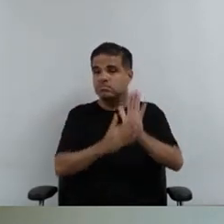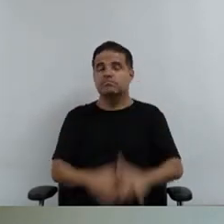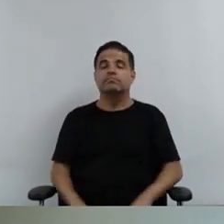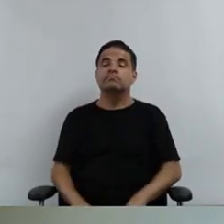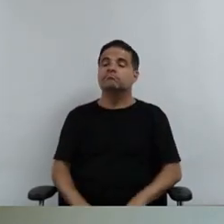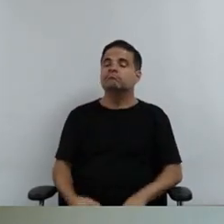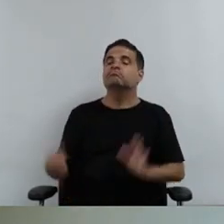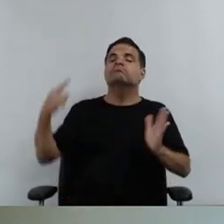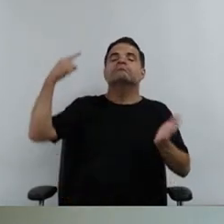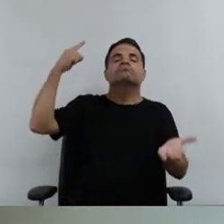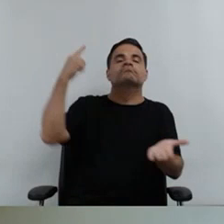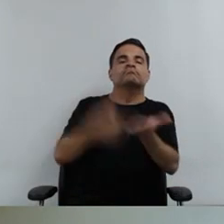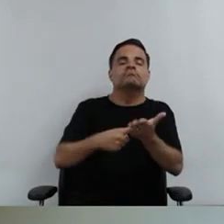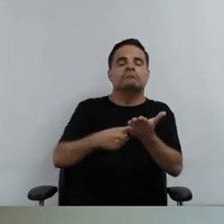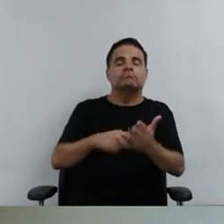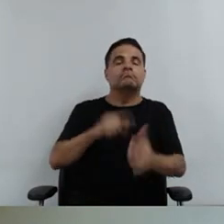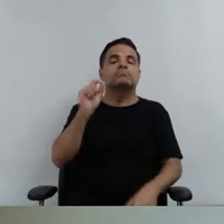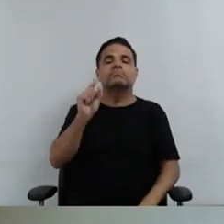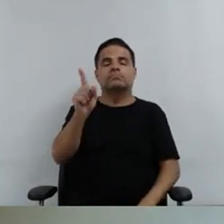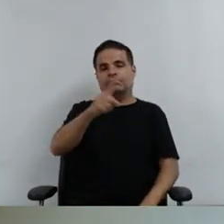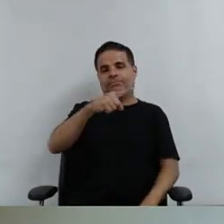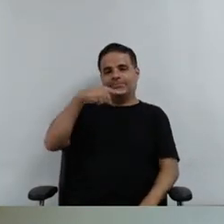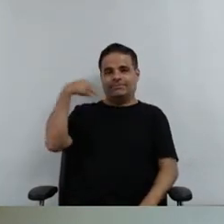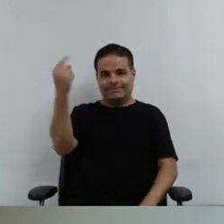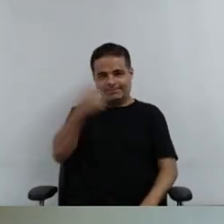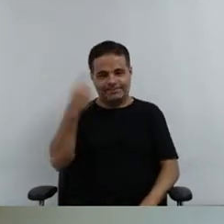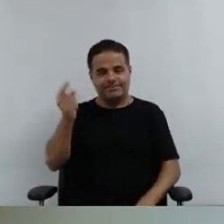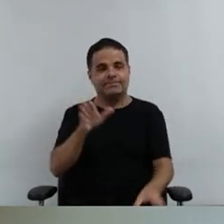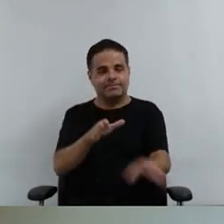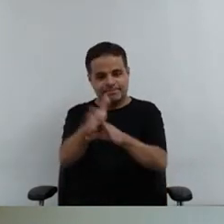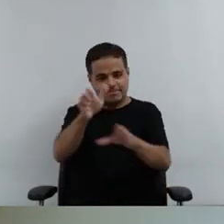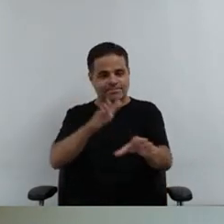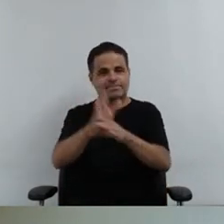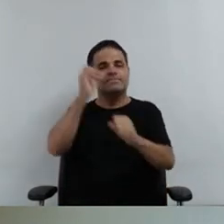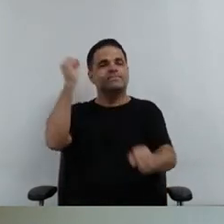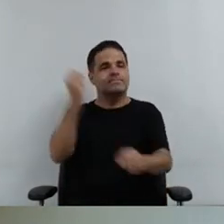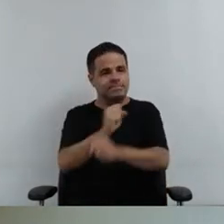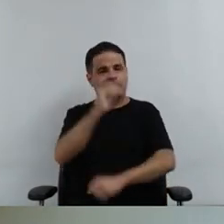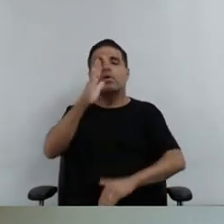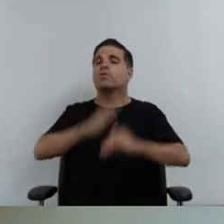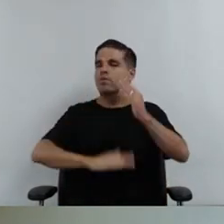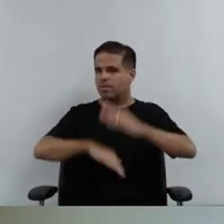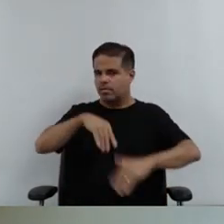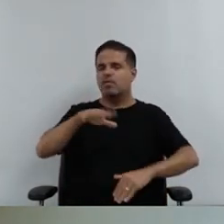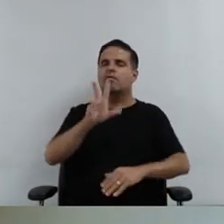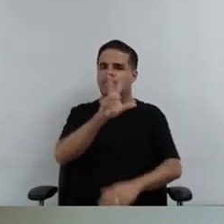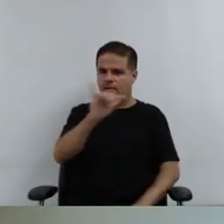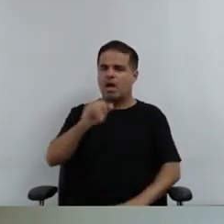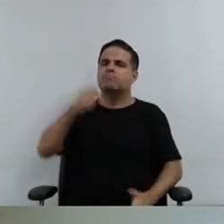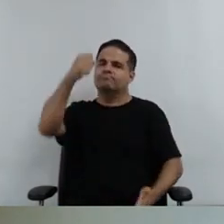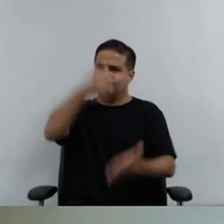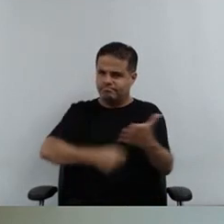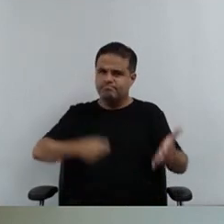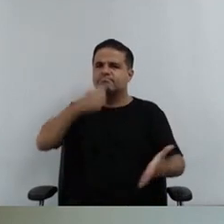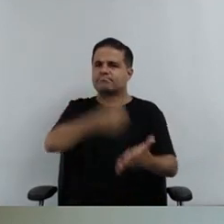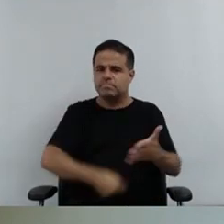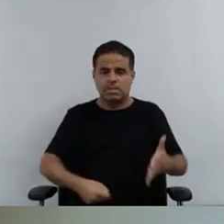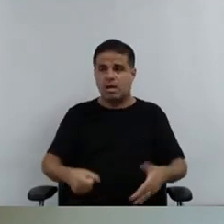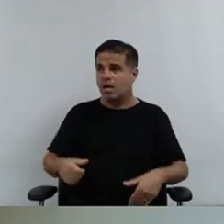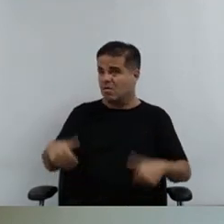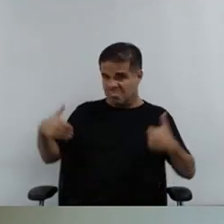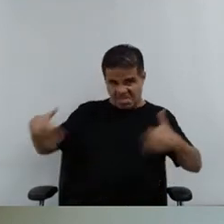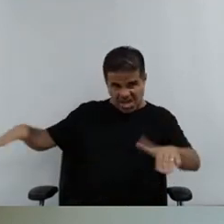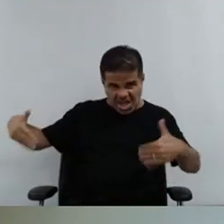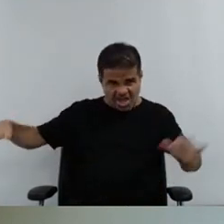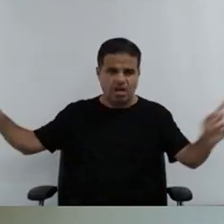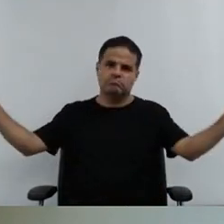demarcado, senhor presidente, que nós, do Conselho Consultivo, vamos batalhar, não abrimos mão, né, na medida